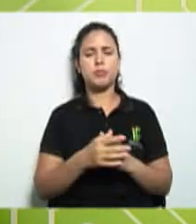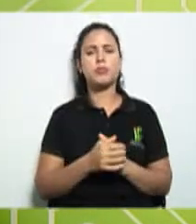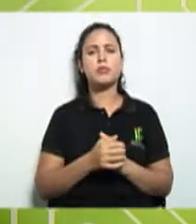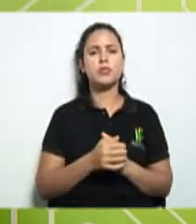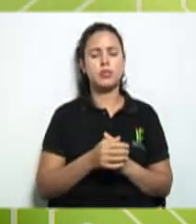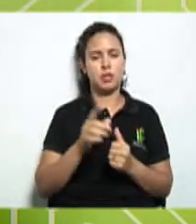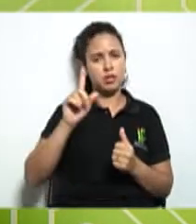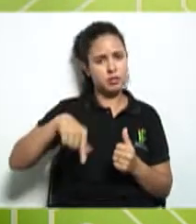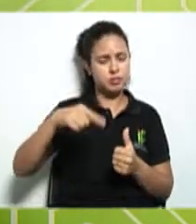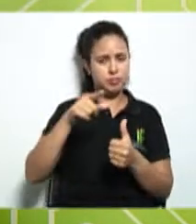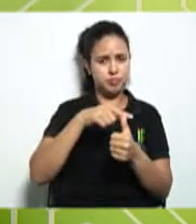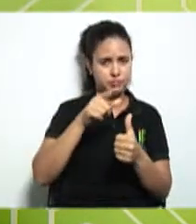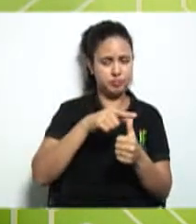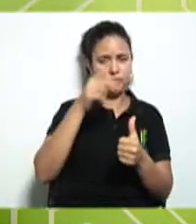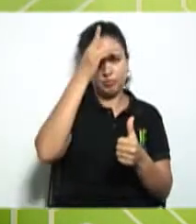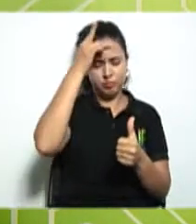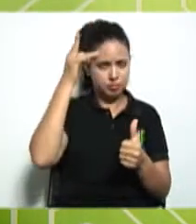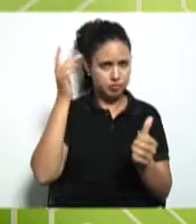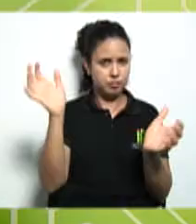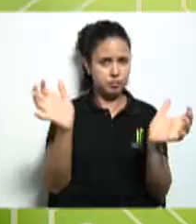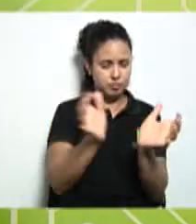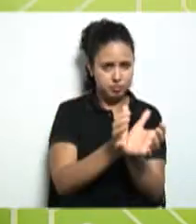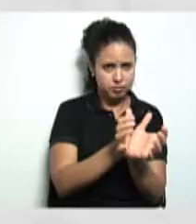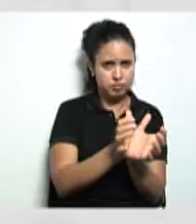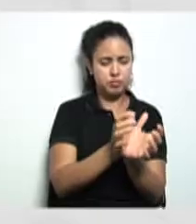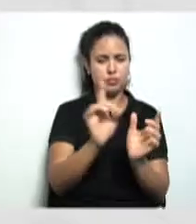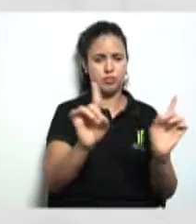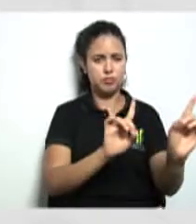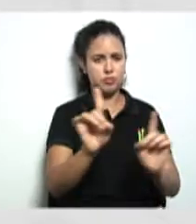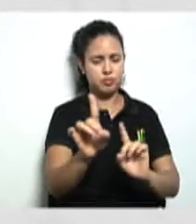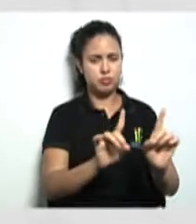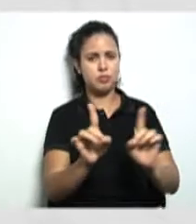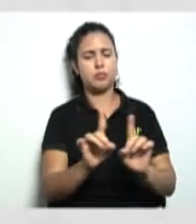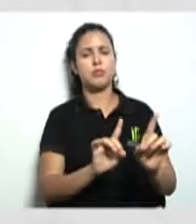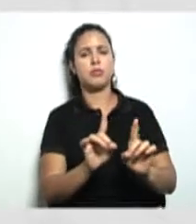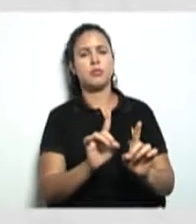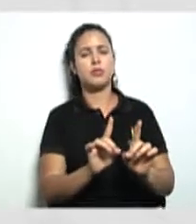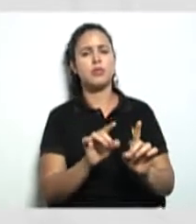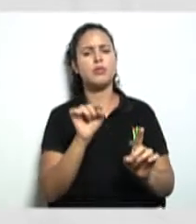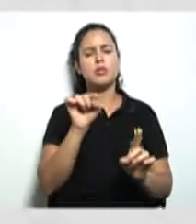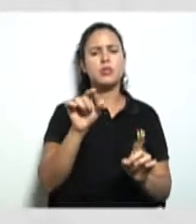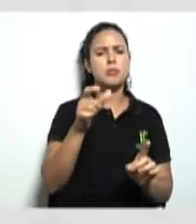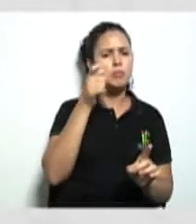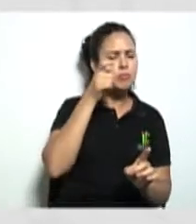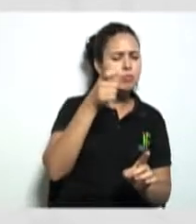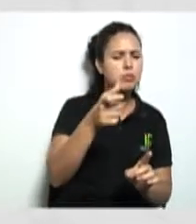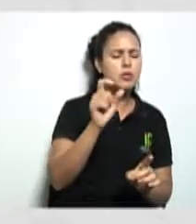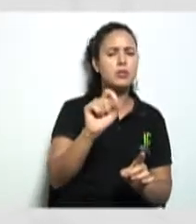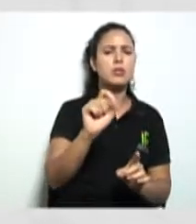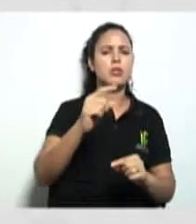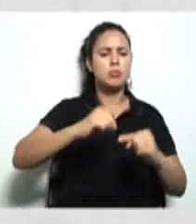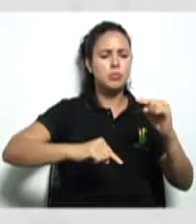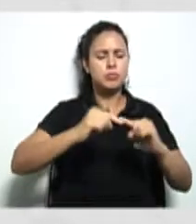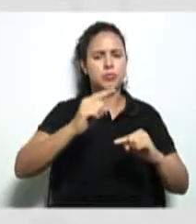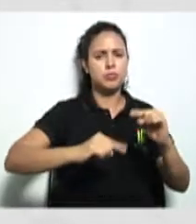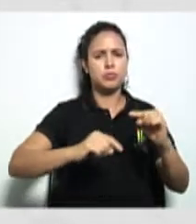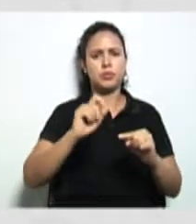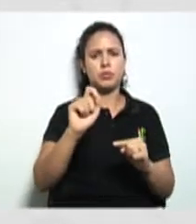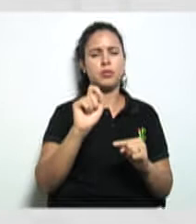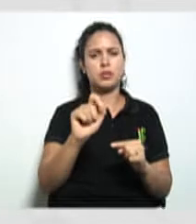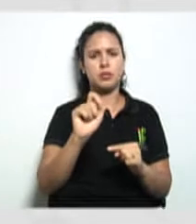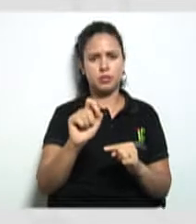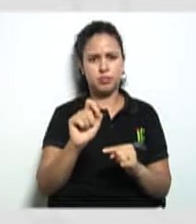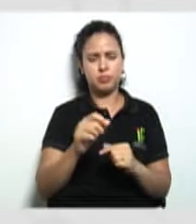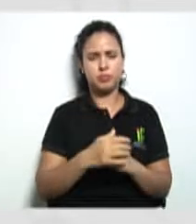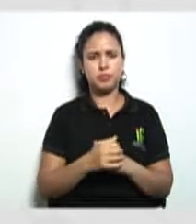esse é o primeiro passo. Reúne essas pessoas para que possam saber qual é o seu interesse, qual é o seu produto que você tem aqui nesse momento.